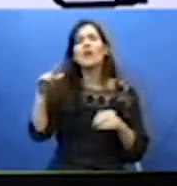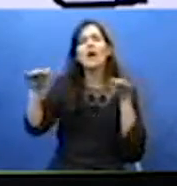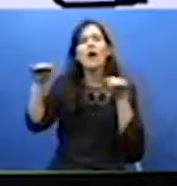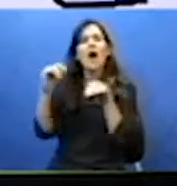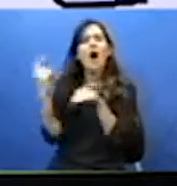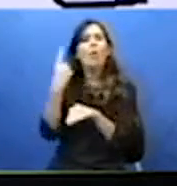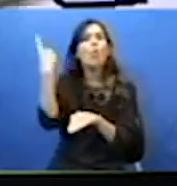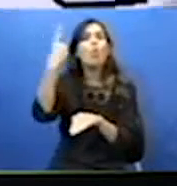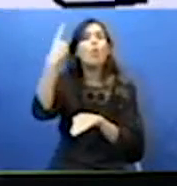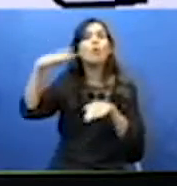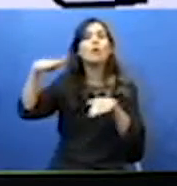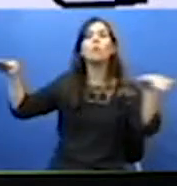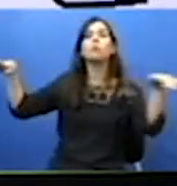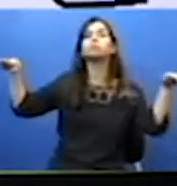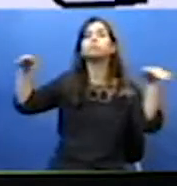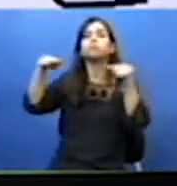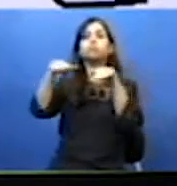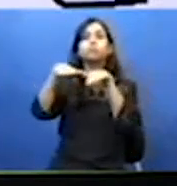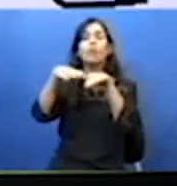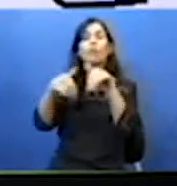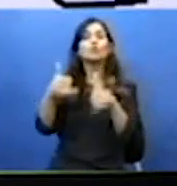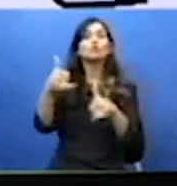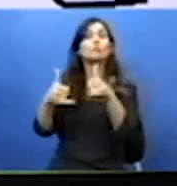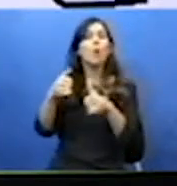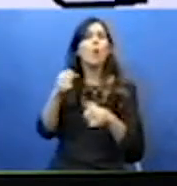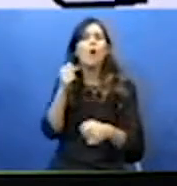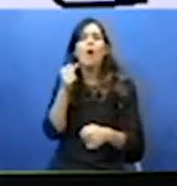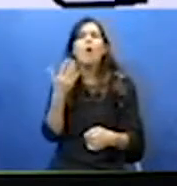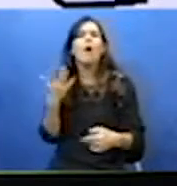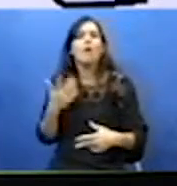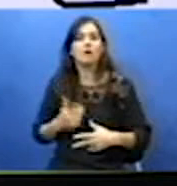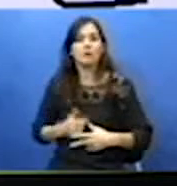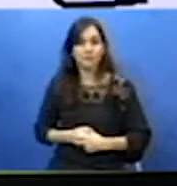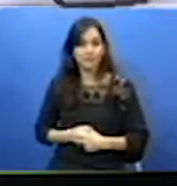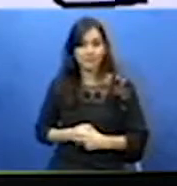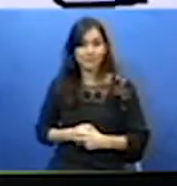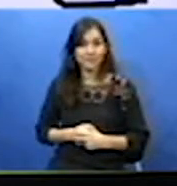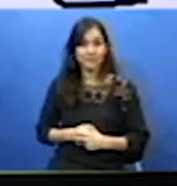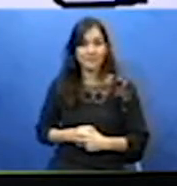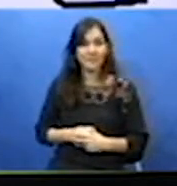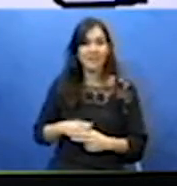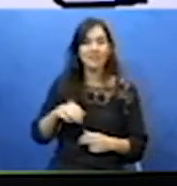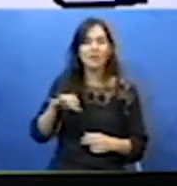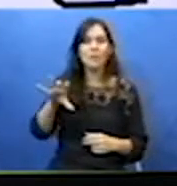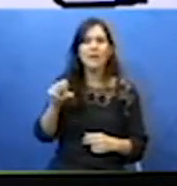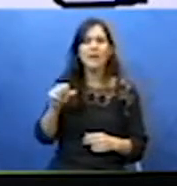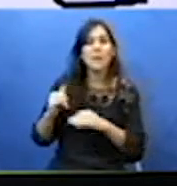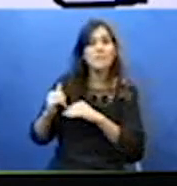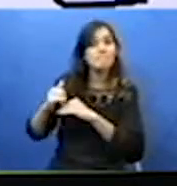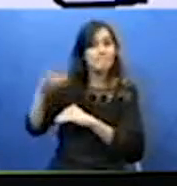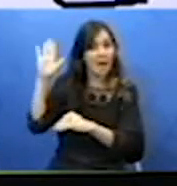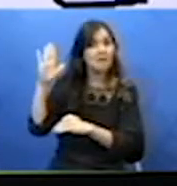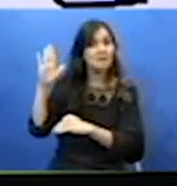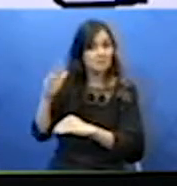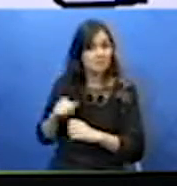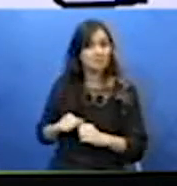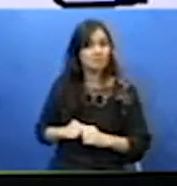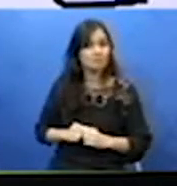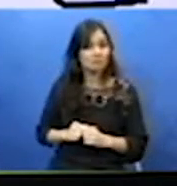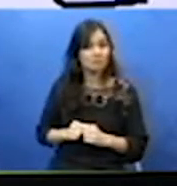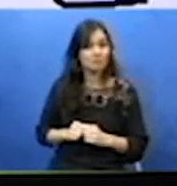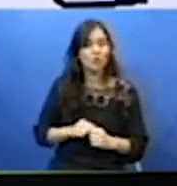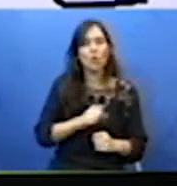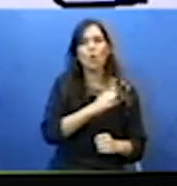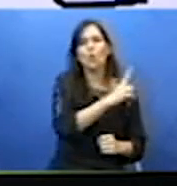jogadores do certo time de futebol. Então, aqui, nós pegamos aquela que aparece mais, né? O primeiro, 1